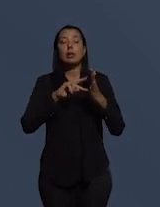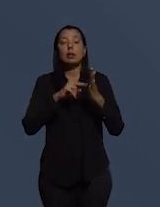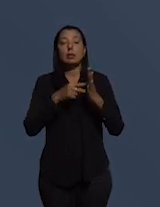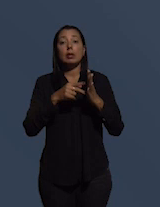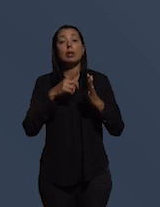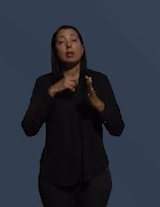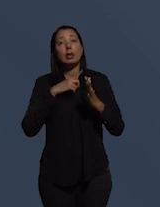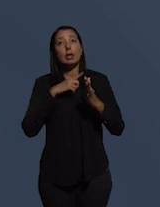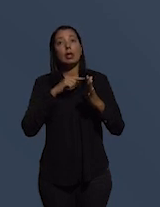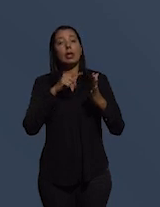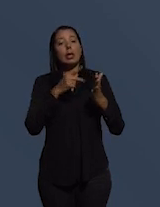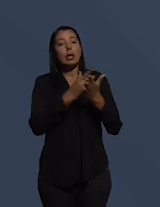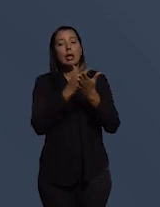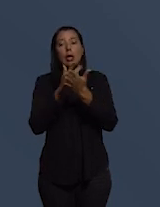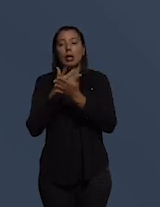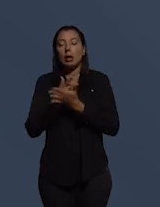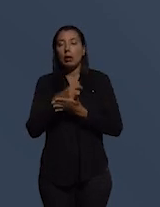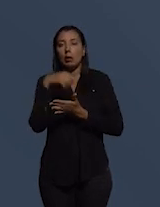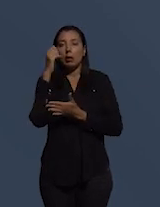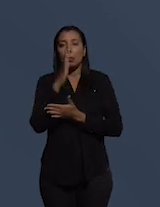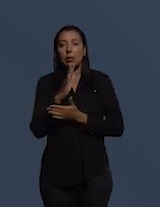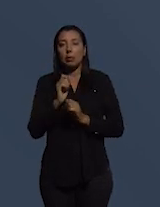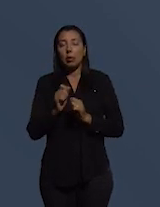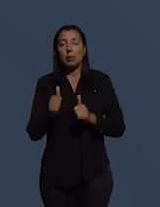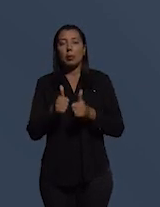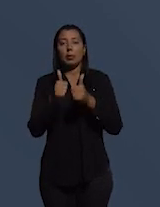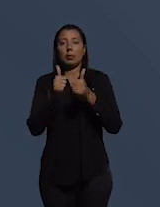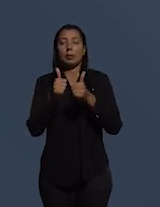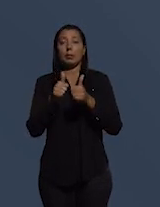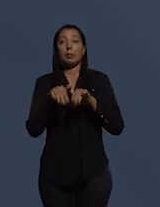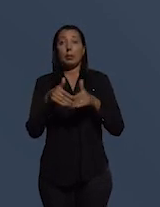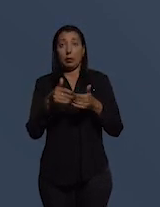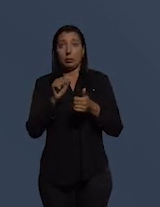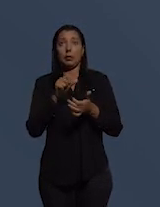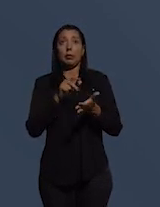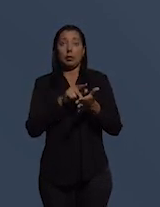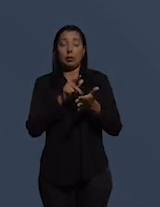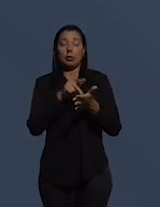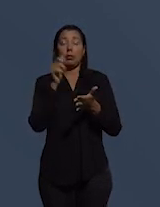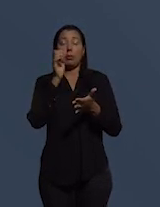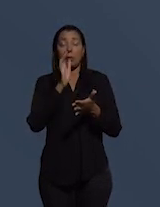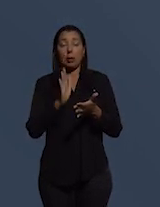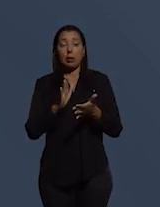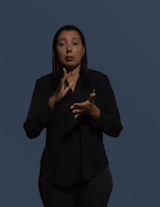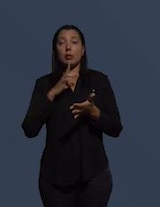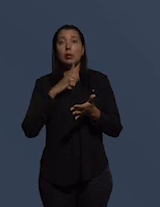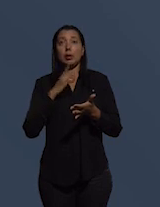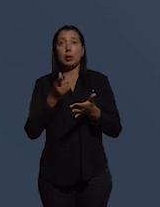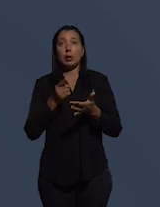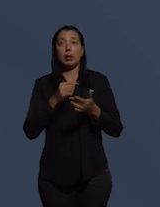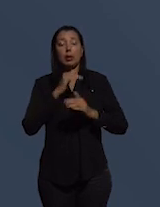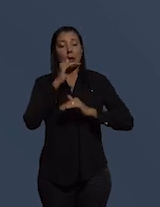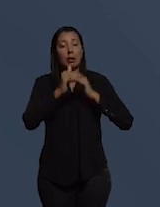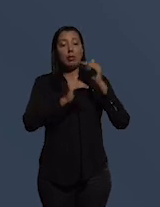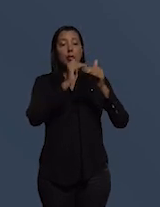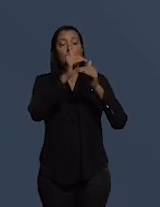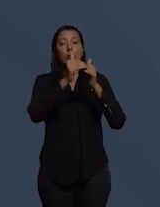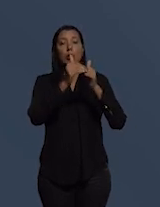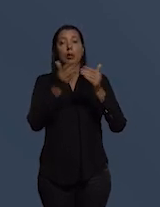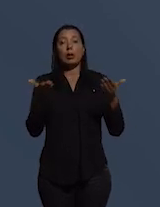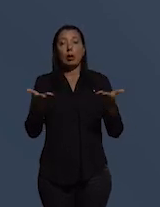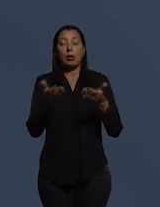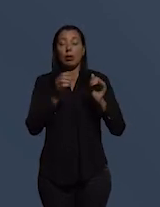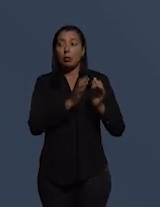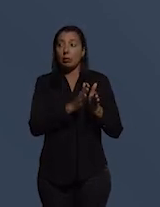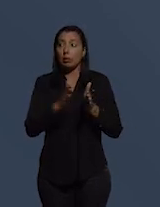existem pontos relevantes que o Brasil pode melhorar de fato o Brasil tem evoluído nesse intervalo ao